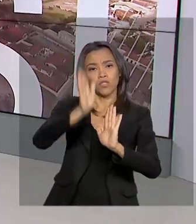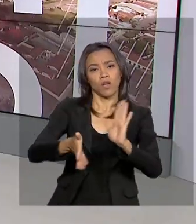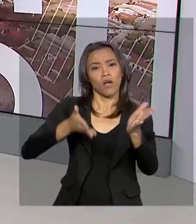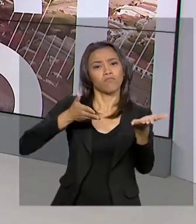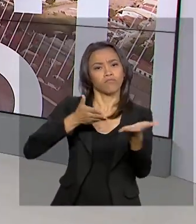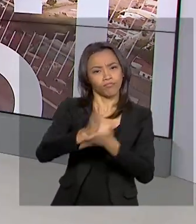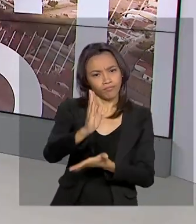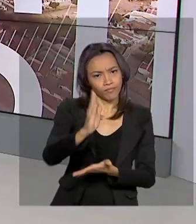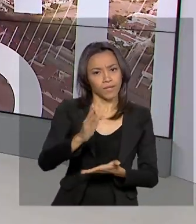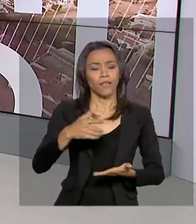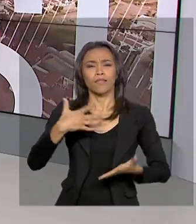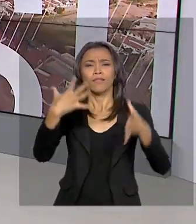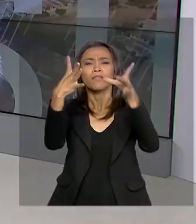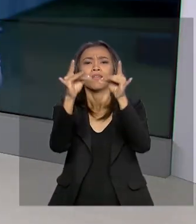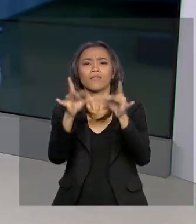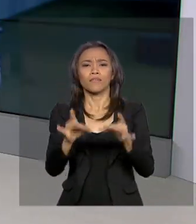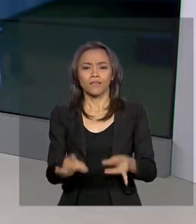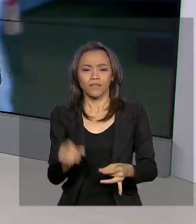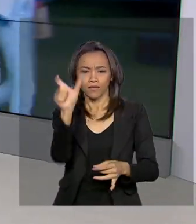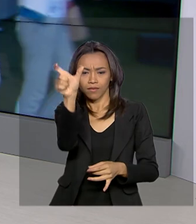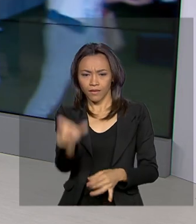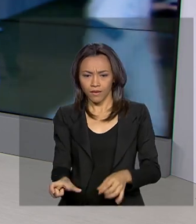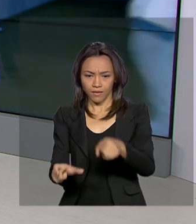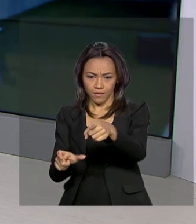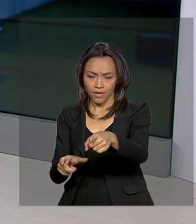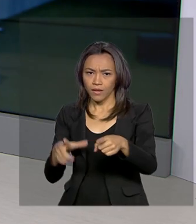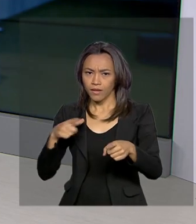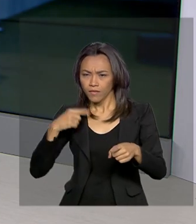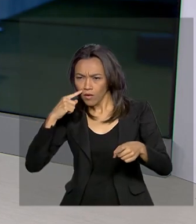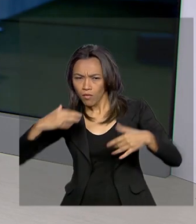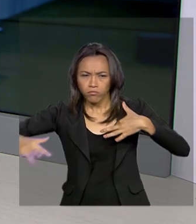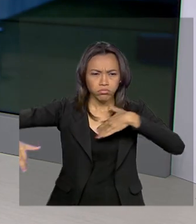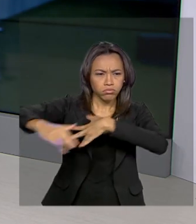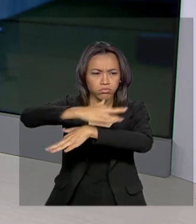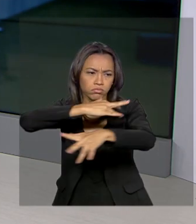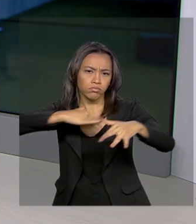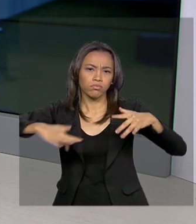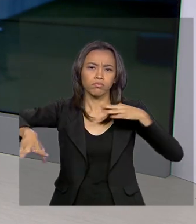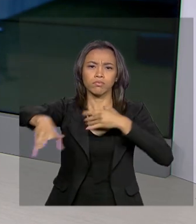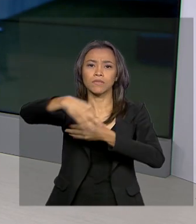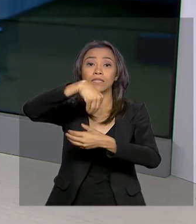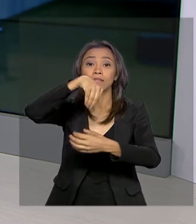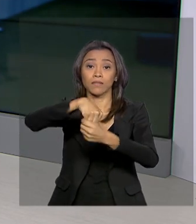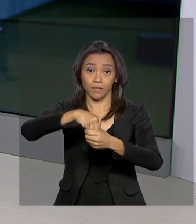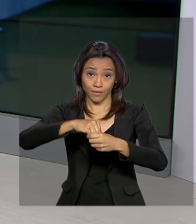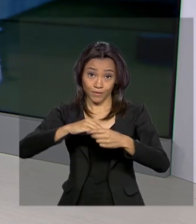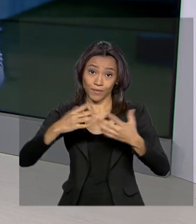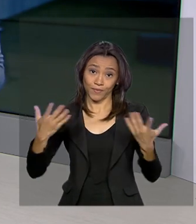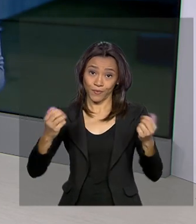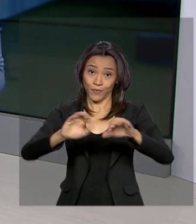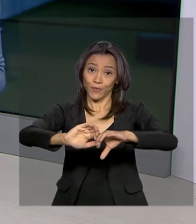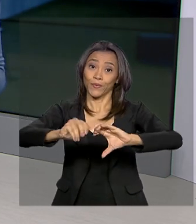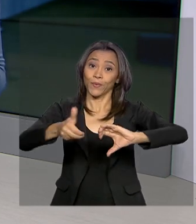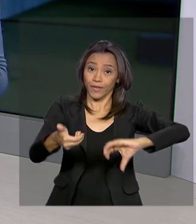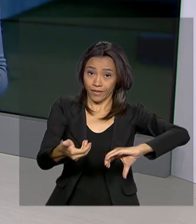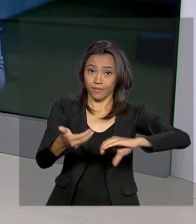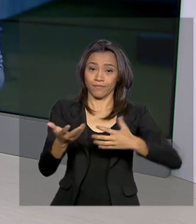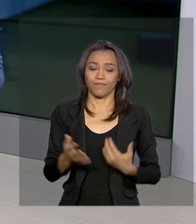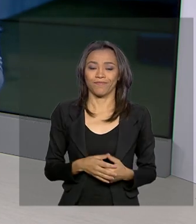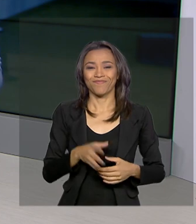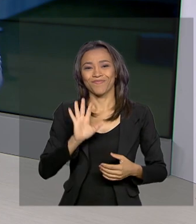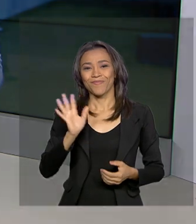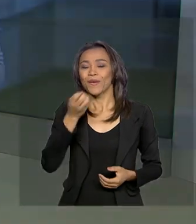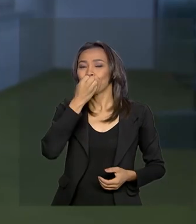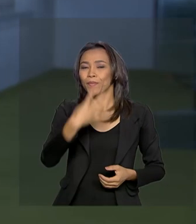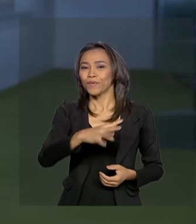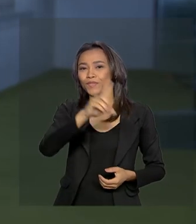detalhes pra gente, a repórter Selma Dias, que acompanha toda a movimentação no Congresso. Selma, bom dia. Oi Renata, bom dia a você e